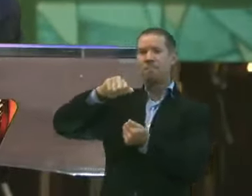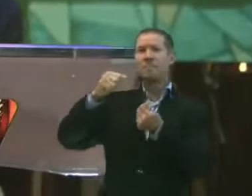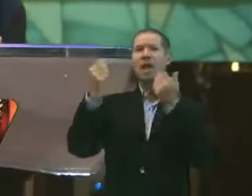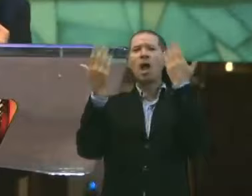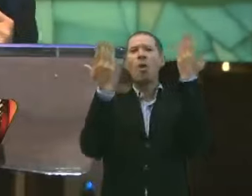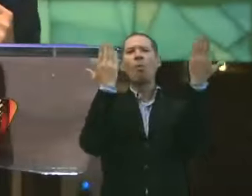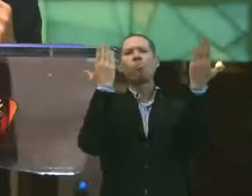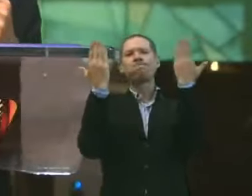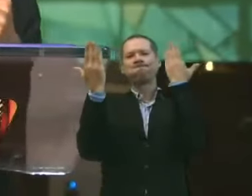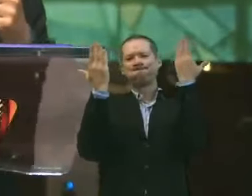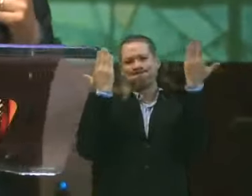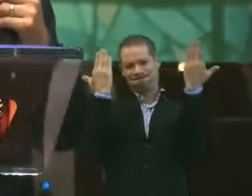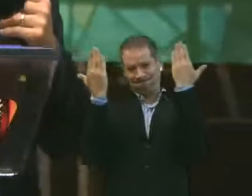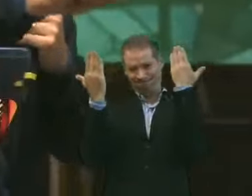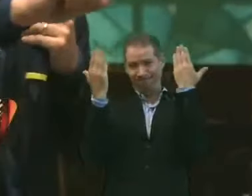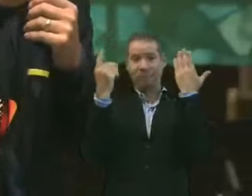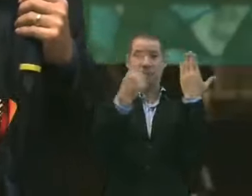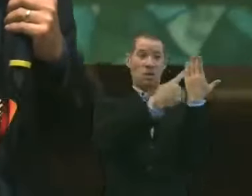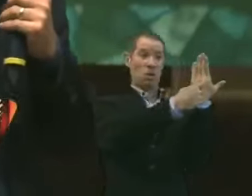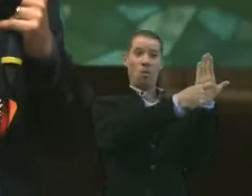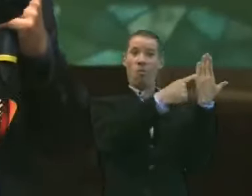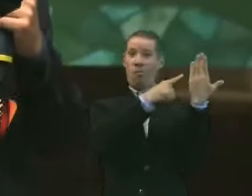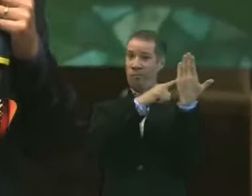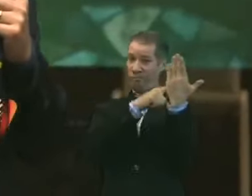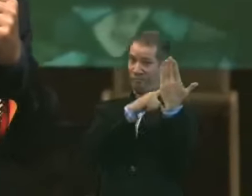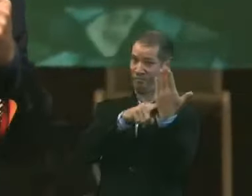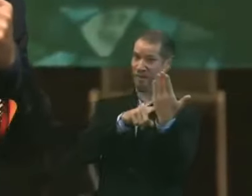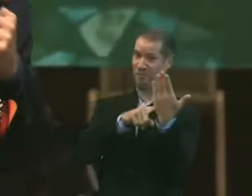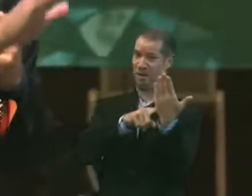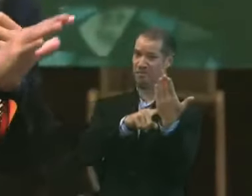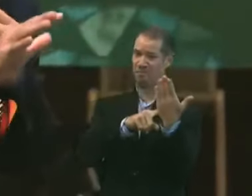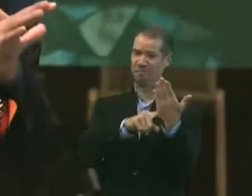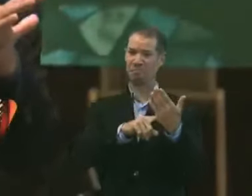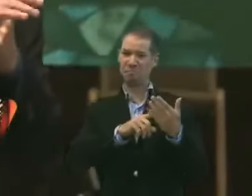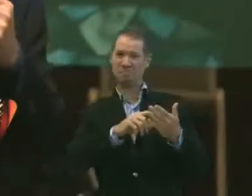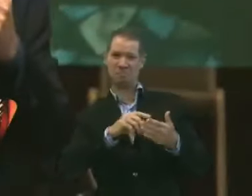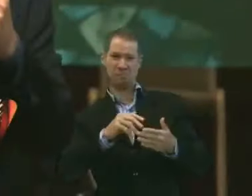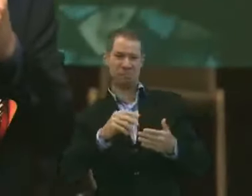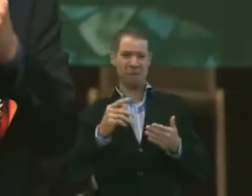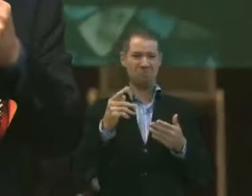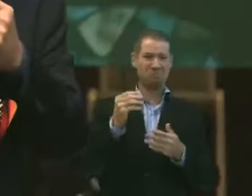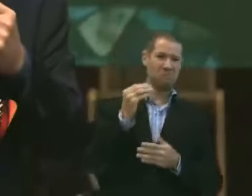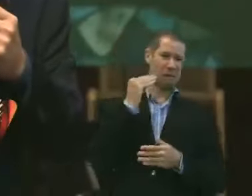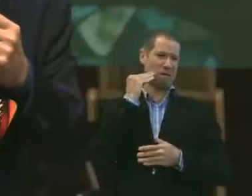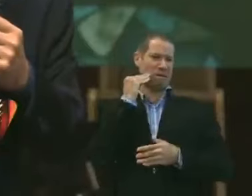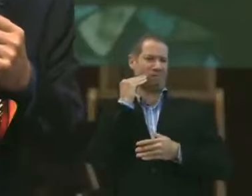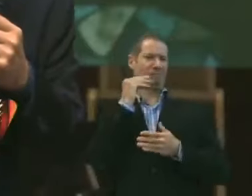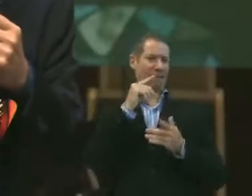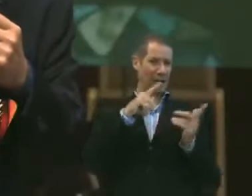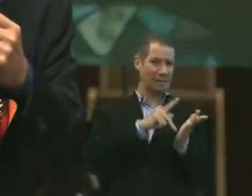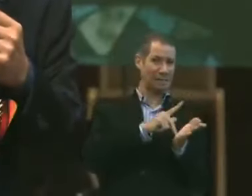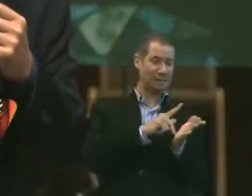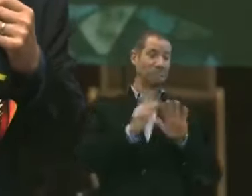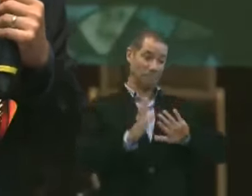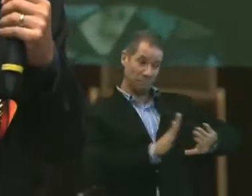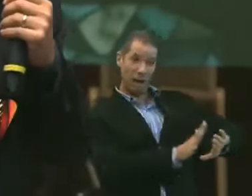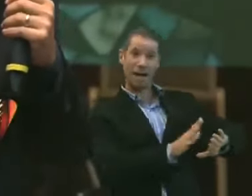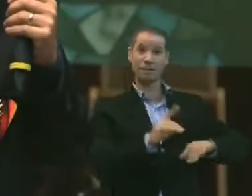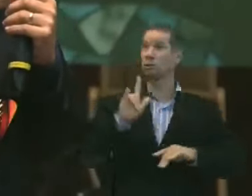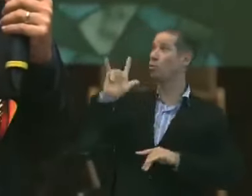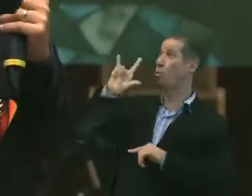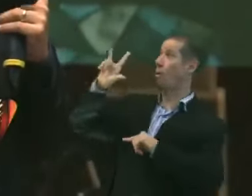ilustração, uma metáfora mal feita do grande amor de Deus